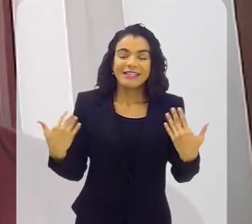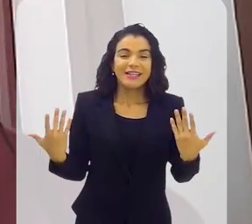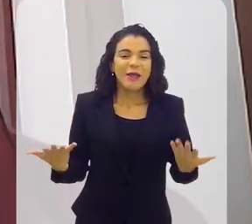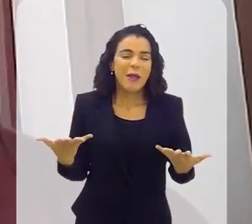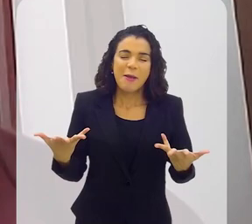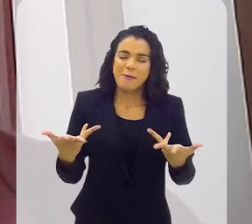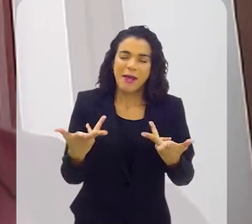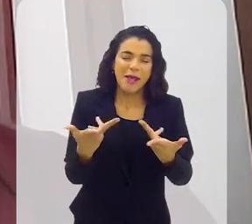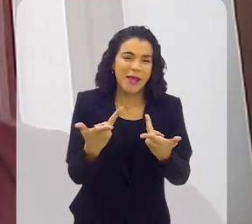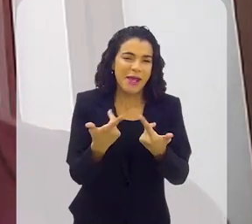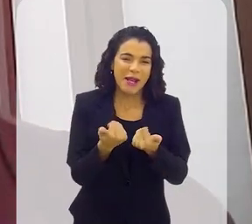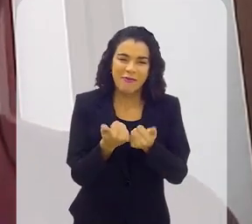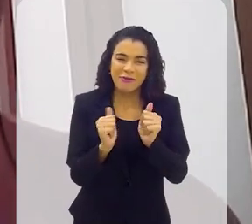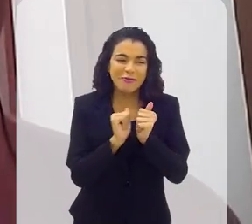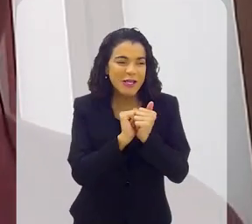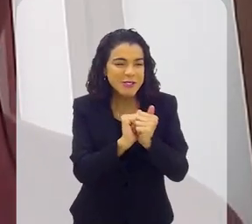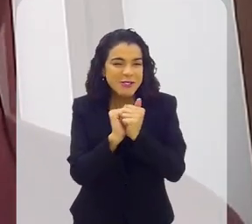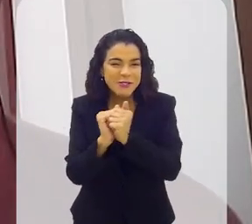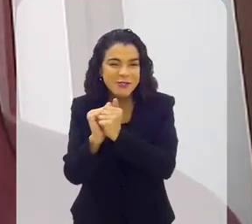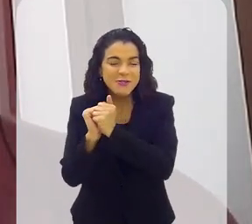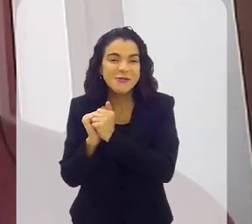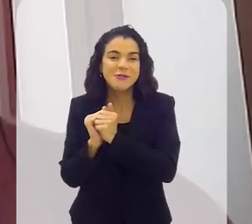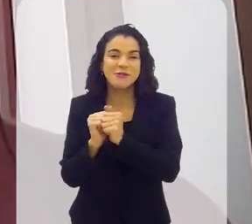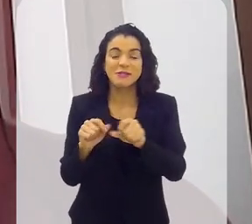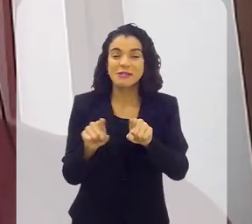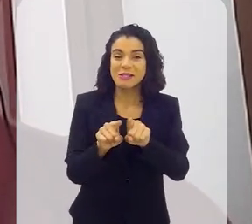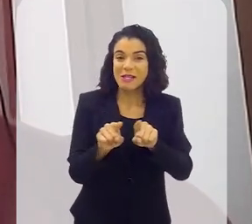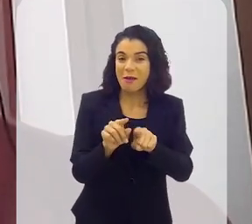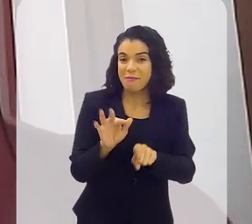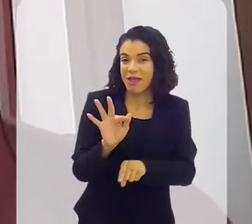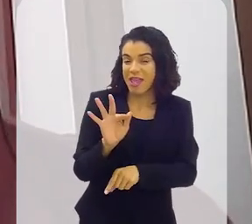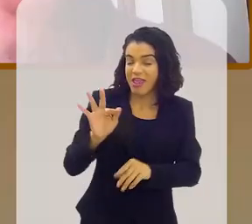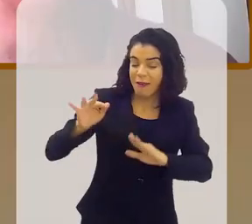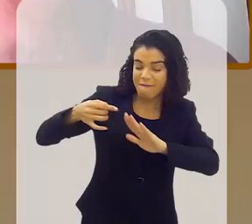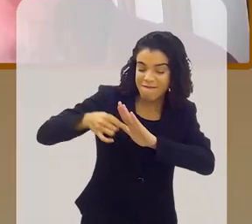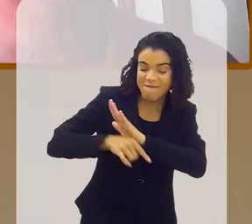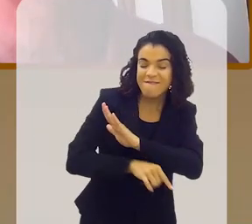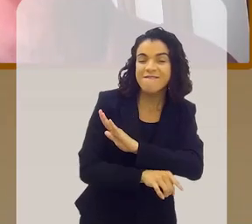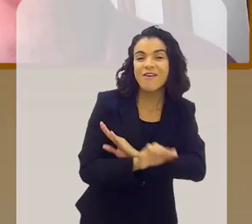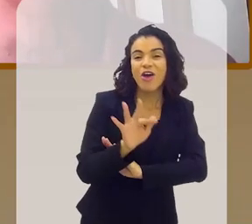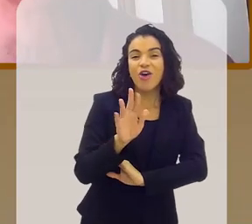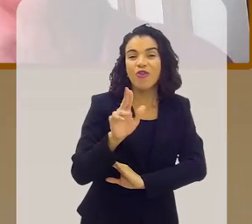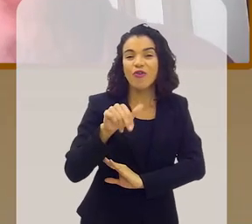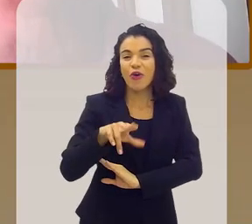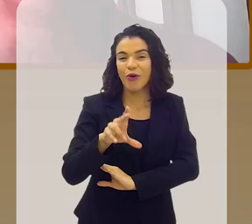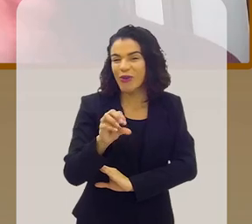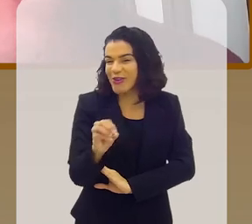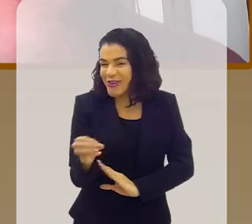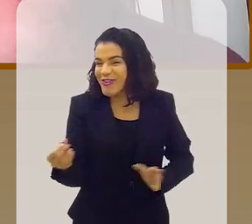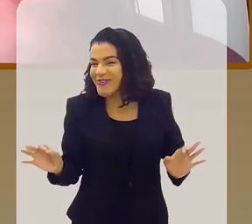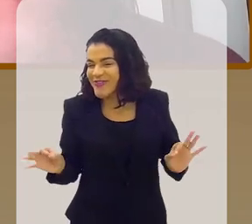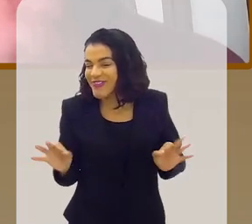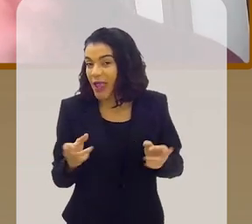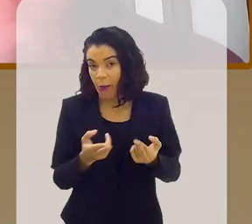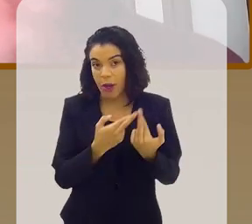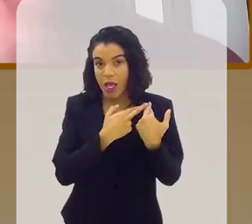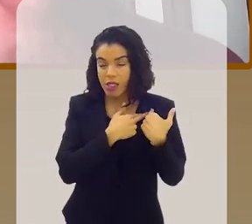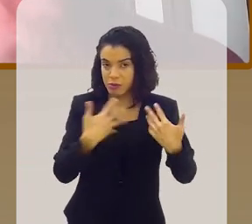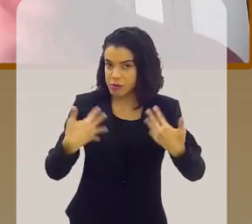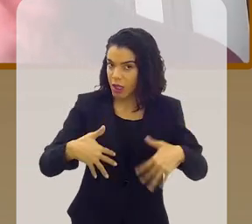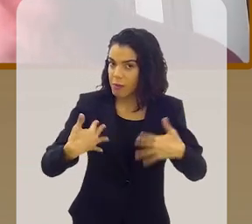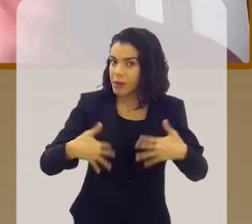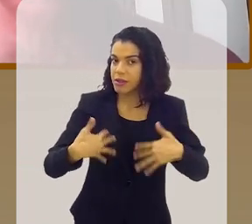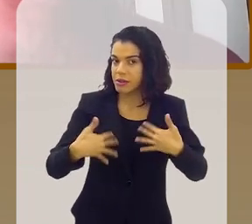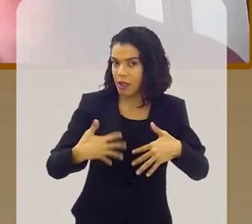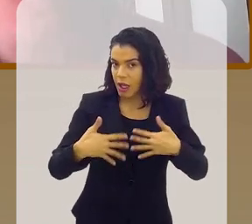é maravilhoso estar com todos eles e ir fundo nessa história, né? Que é uma grande responsabilidade, mais